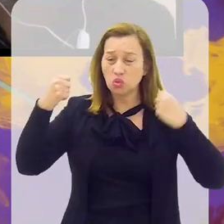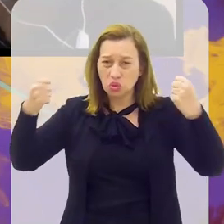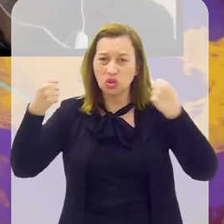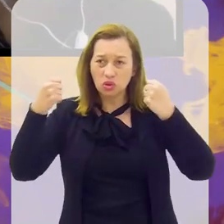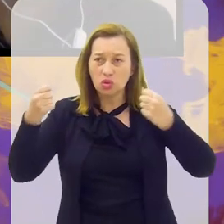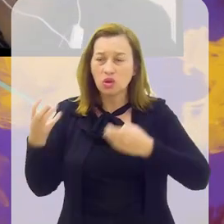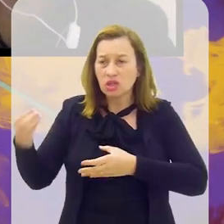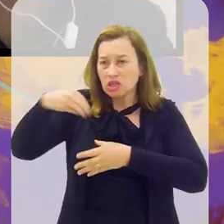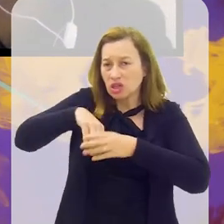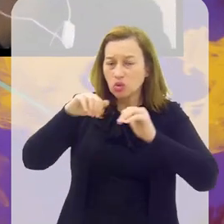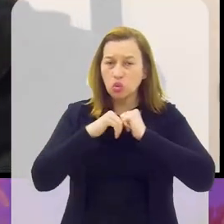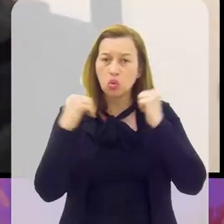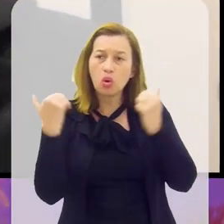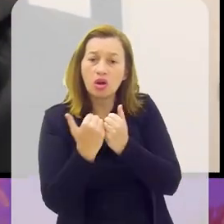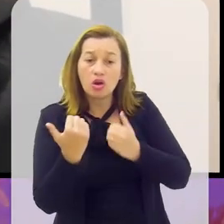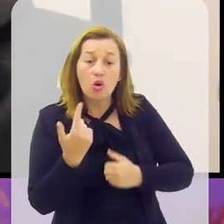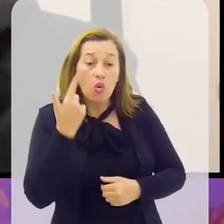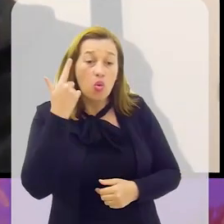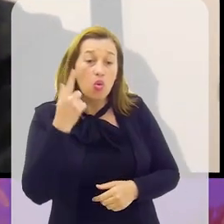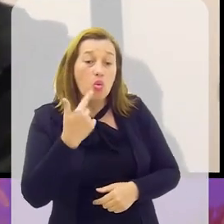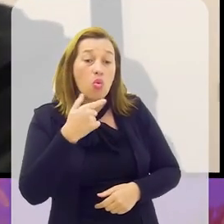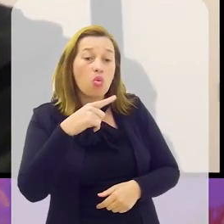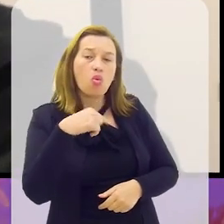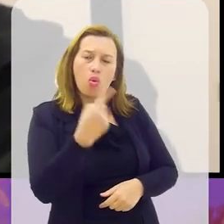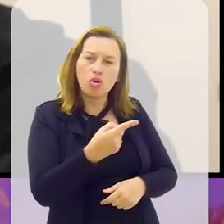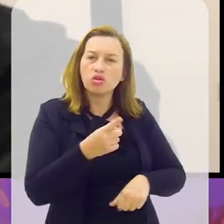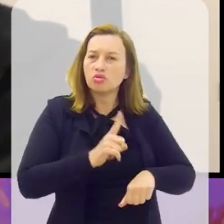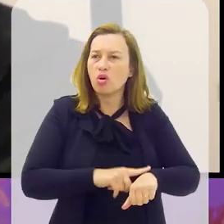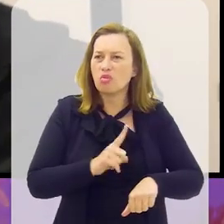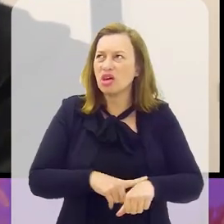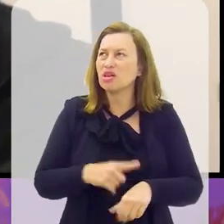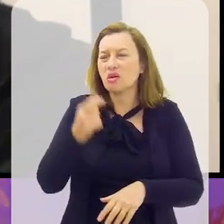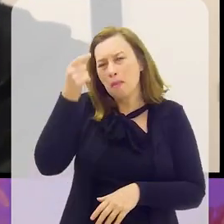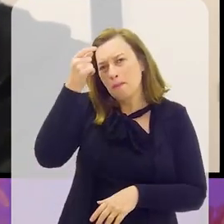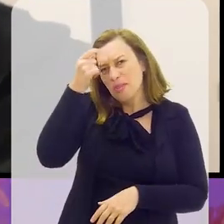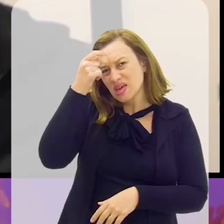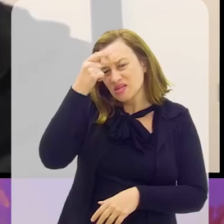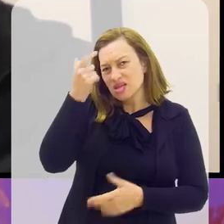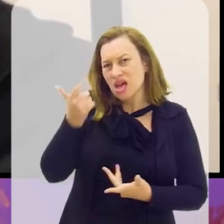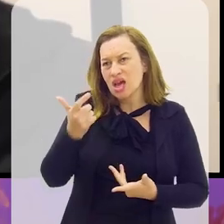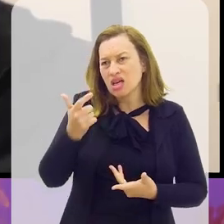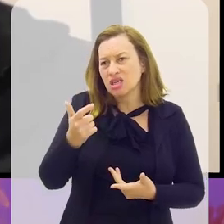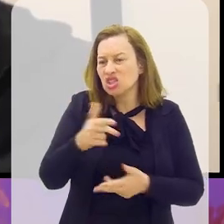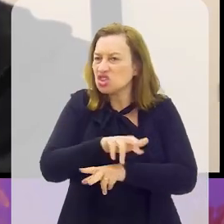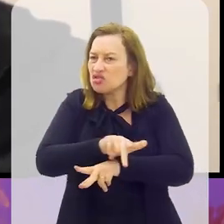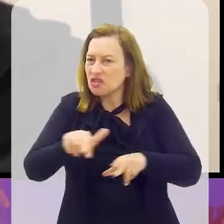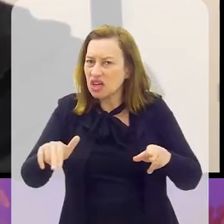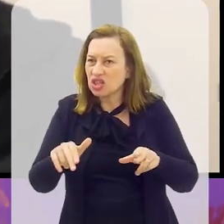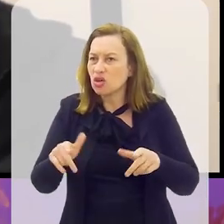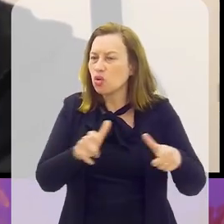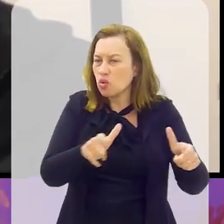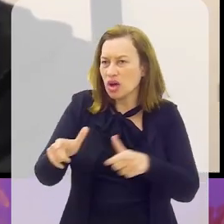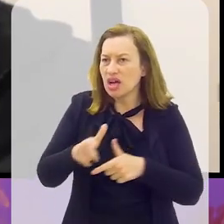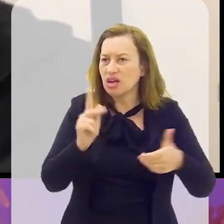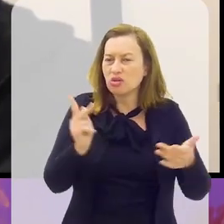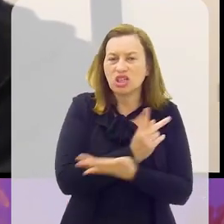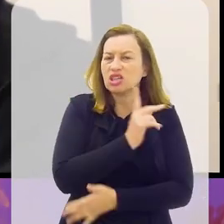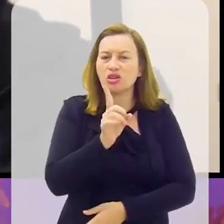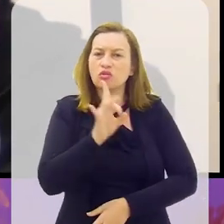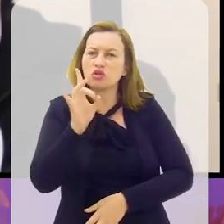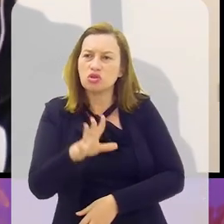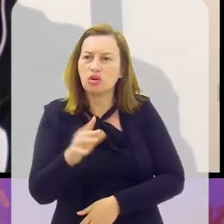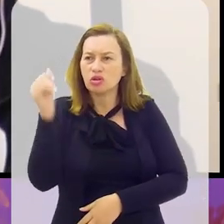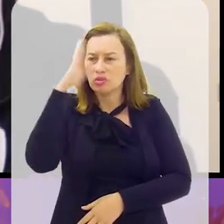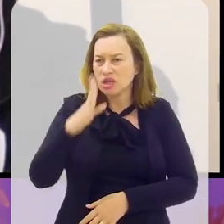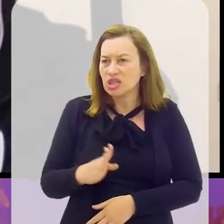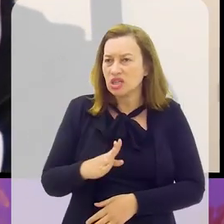torcedores dentro do estádio, por outro lado, é preciso ter em mente, isso acontece não só no Brasil, mas em diferentes lugares, né? Que hoje os